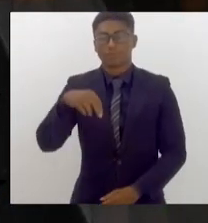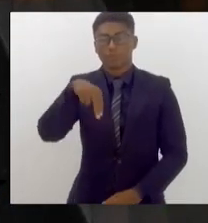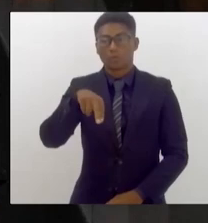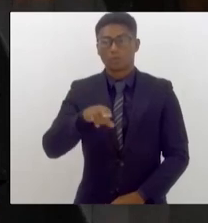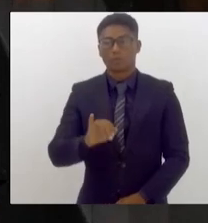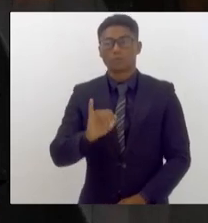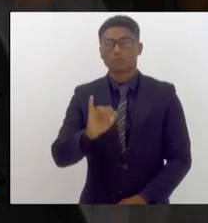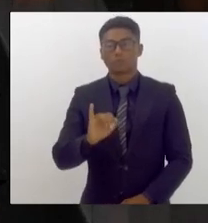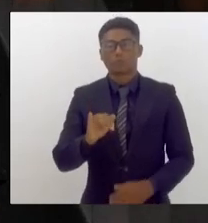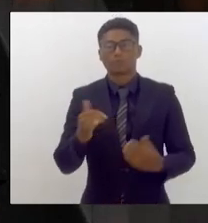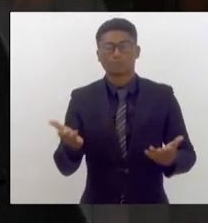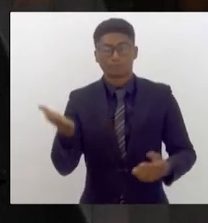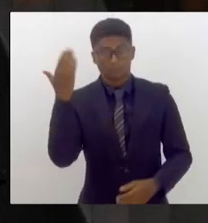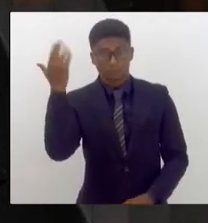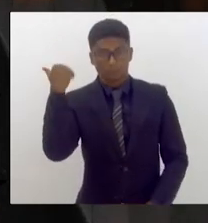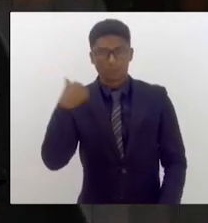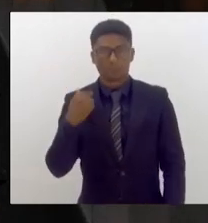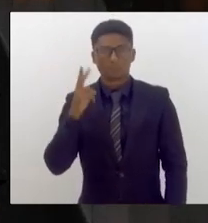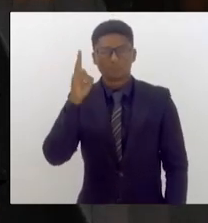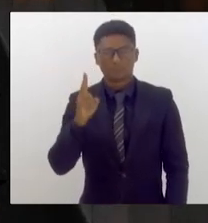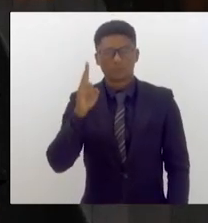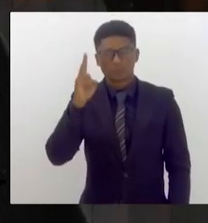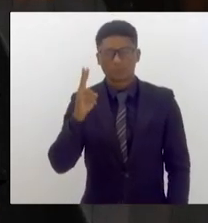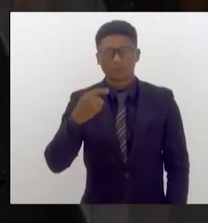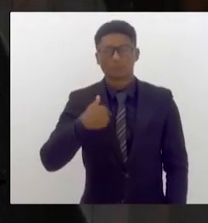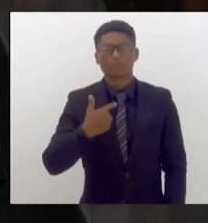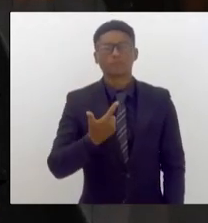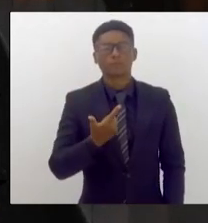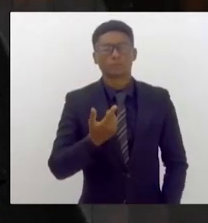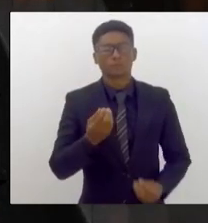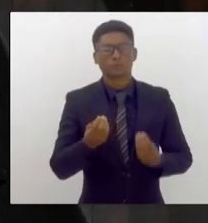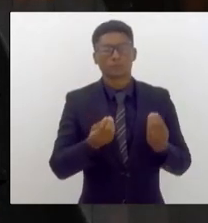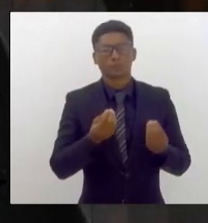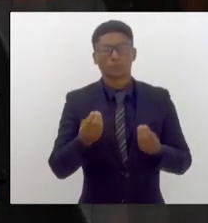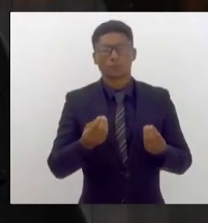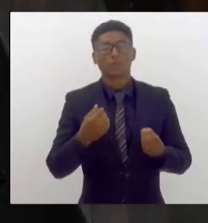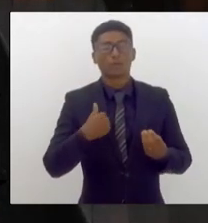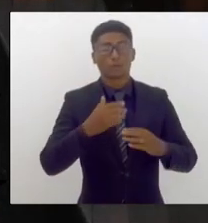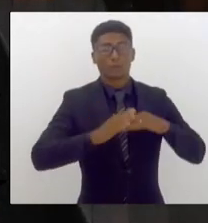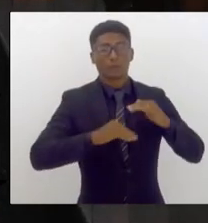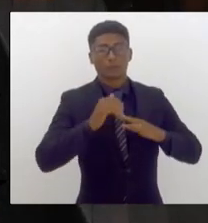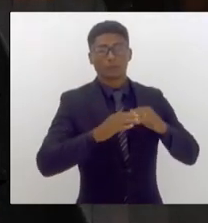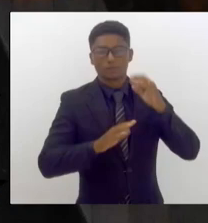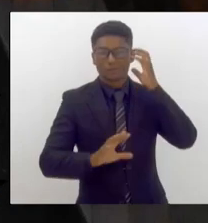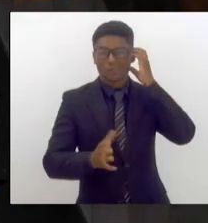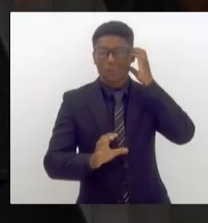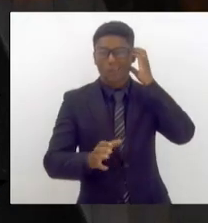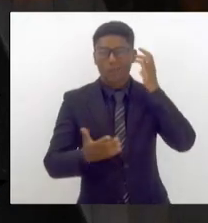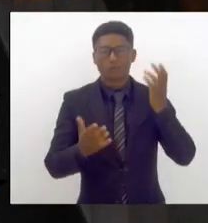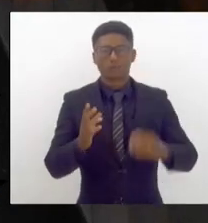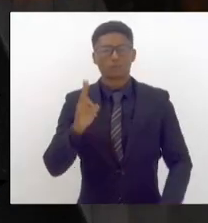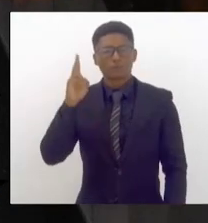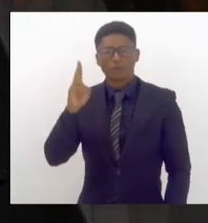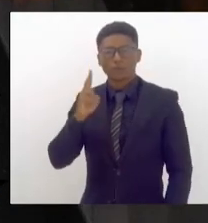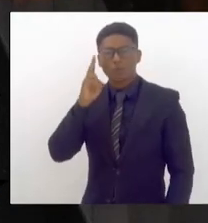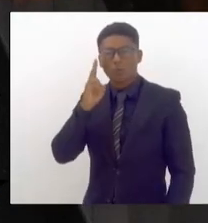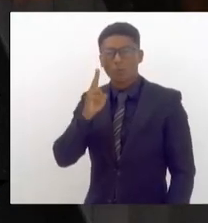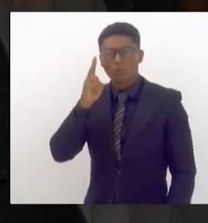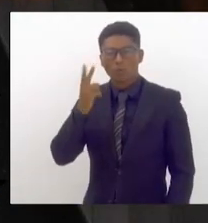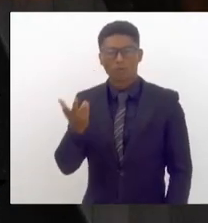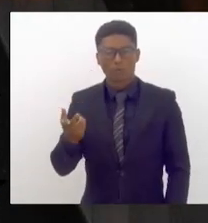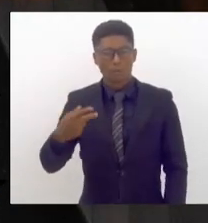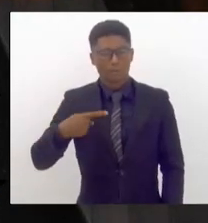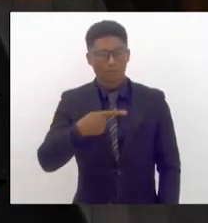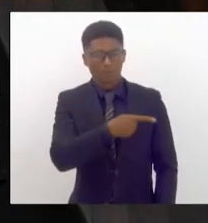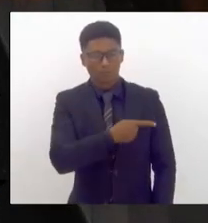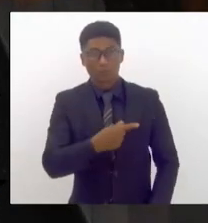Quando fui vereador, eu era radialista, vereador, pastor, agora